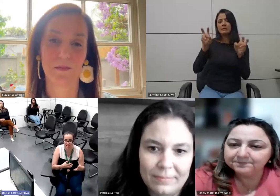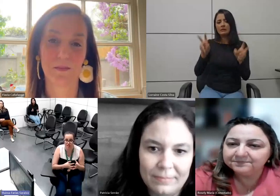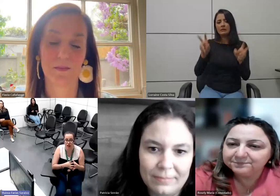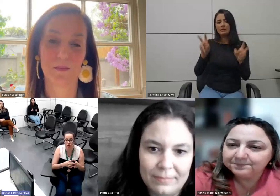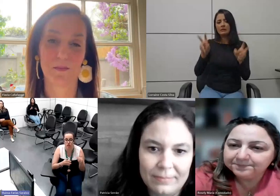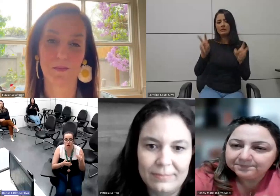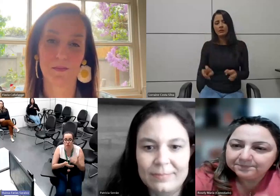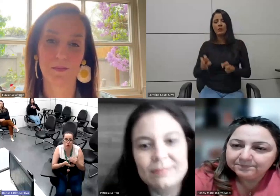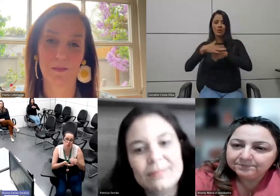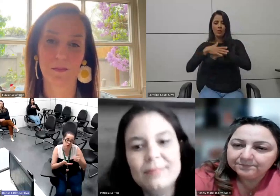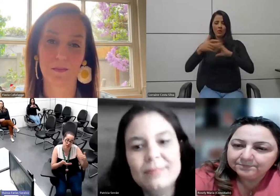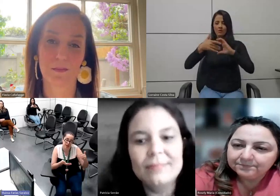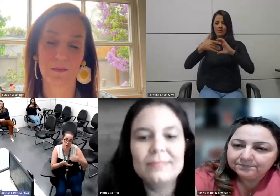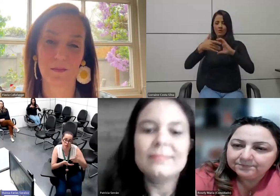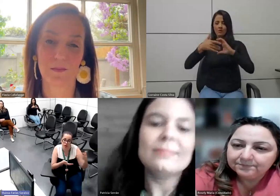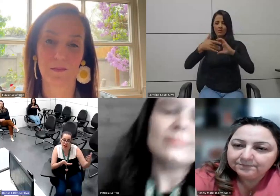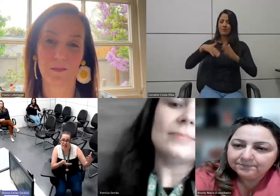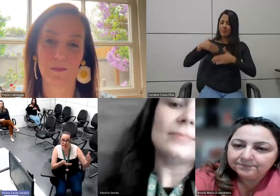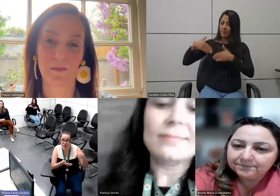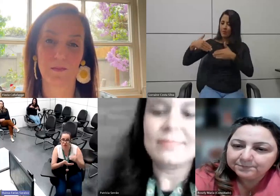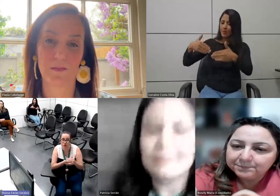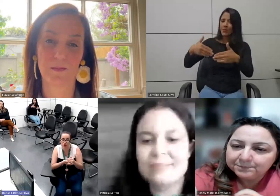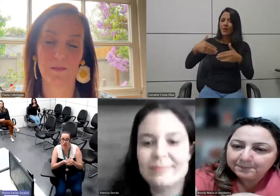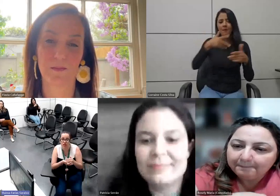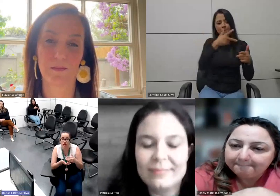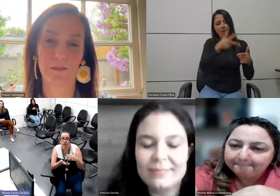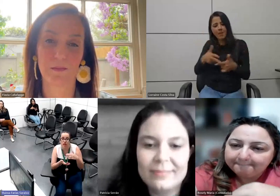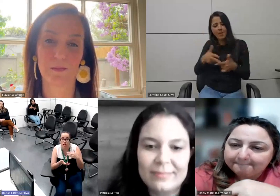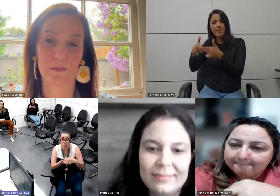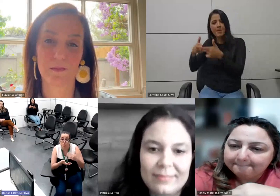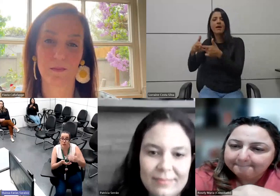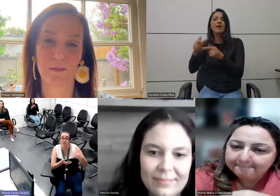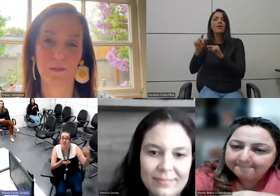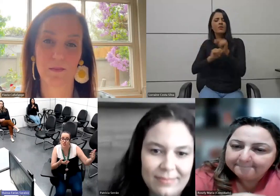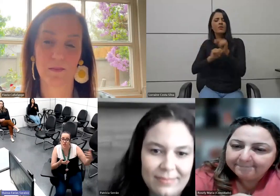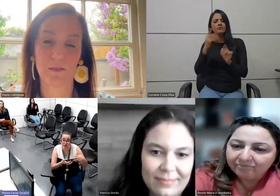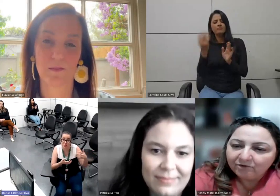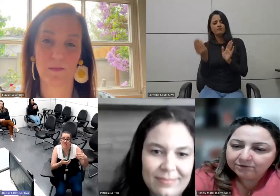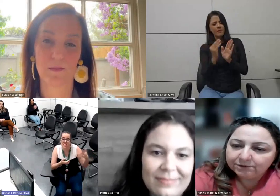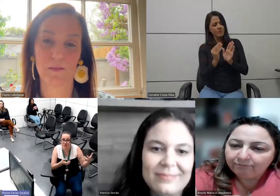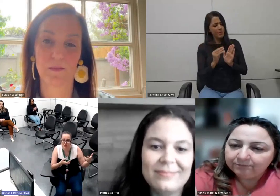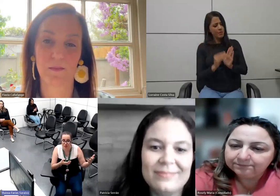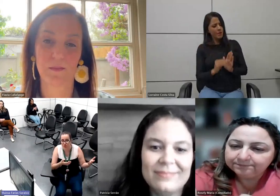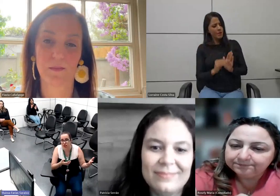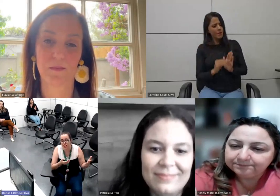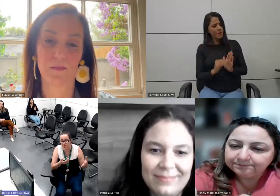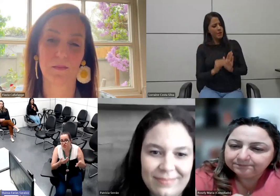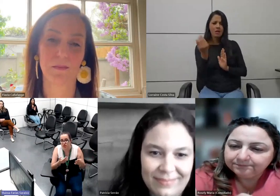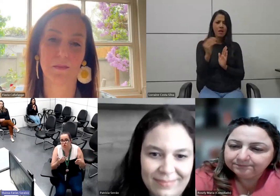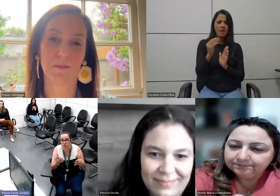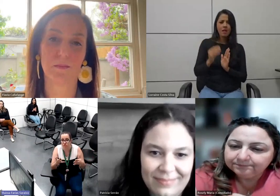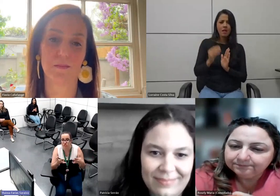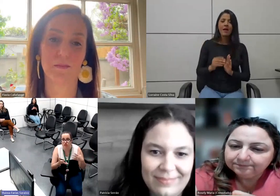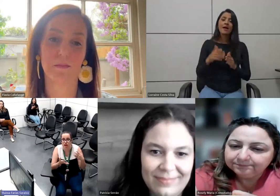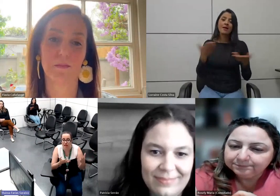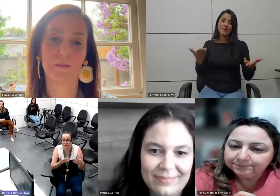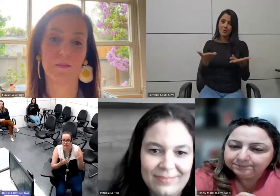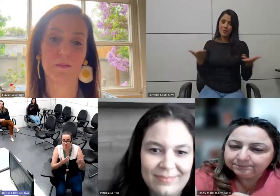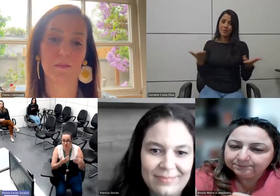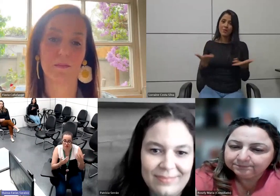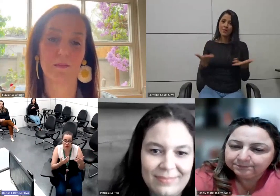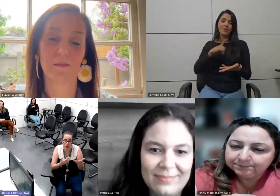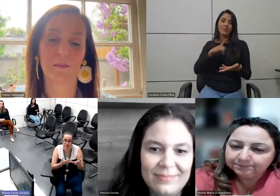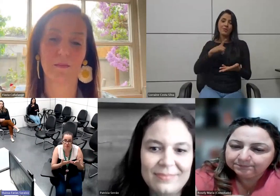doenças raras e tal e ao longo da temporada a gente foi implementando incrementando esse podcast então hoje